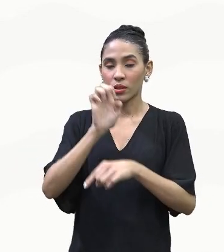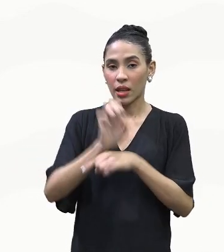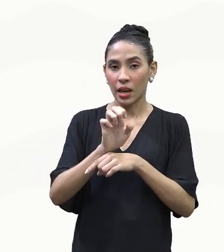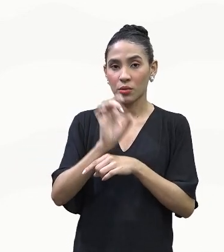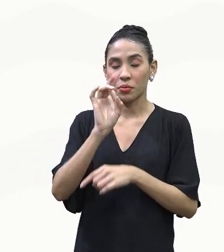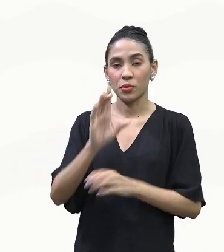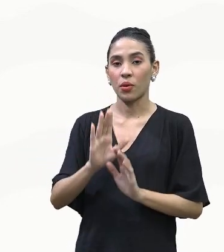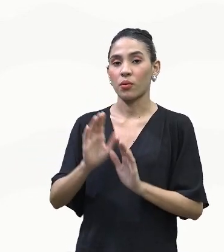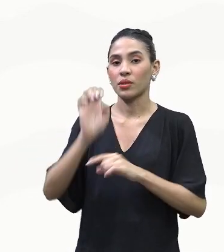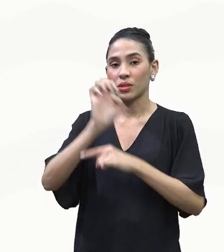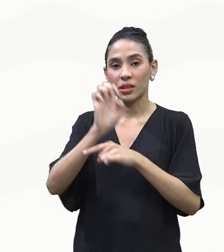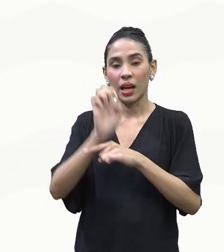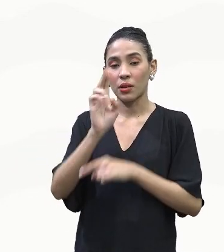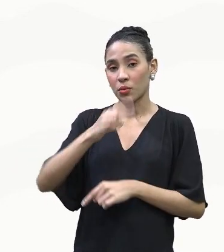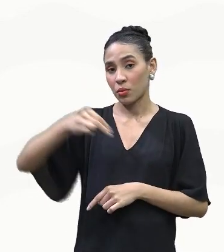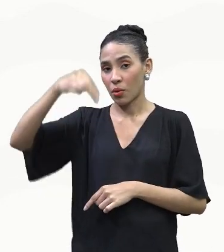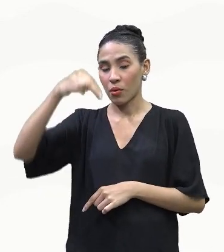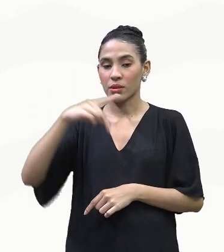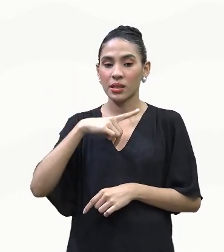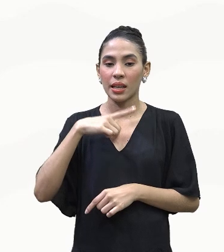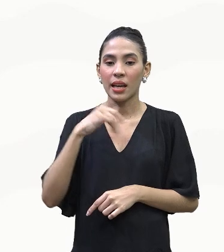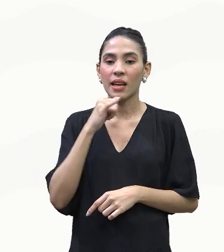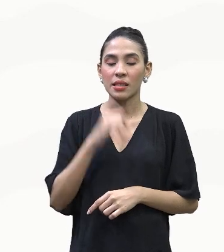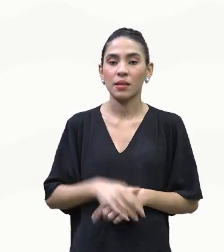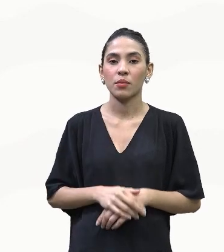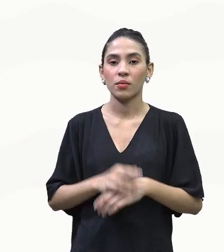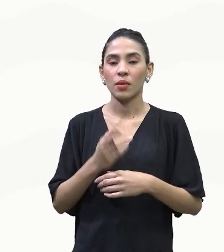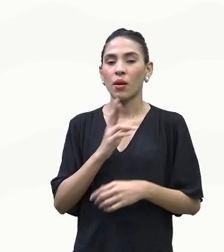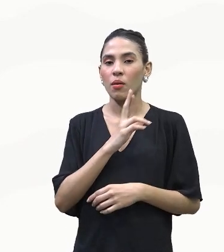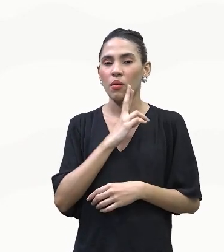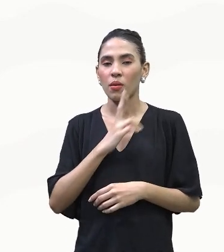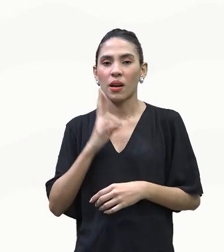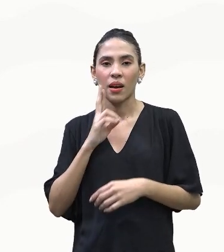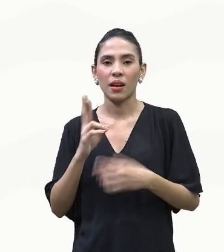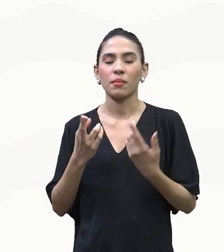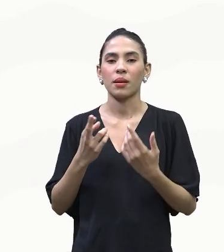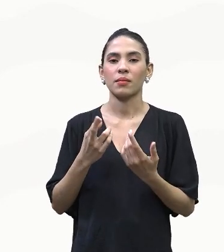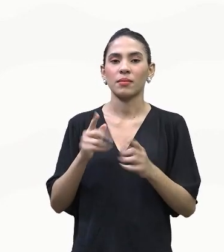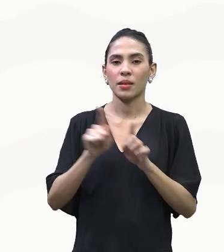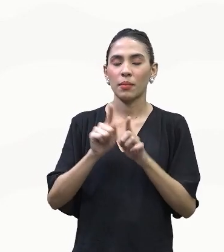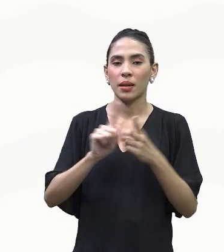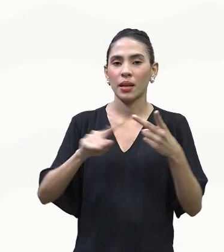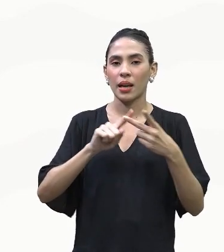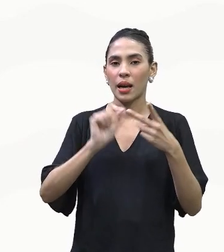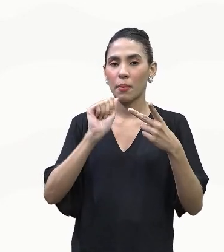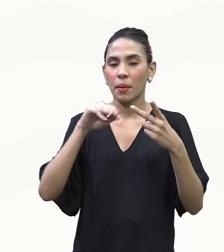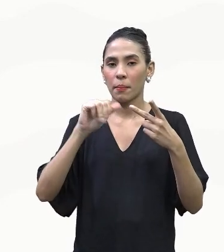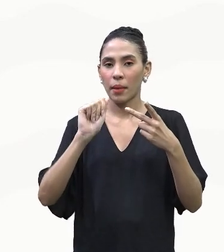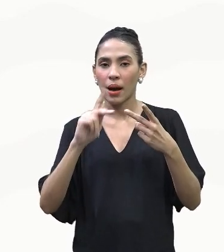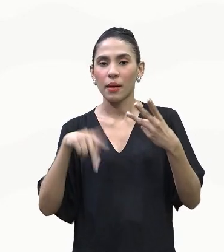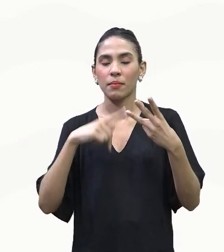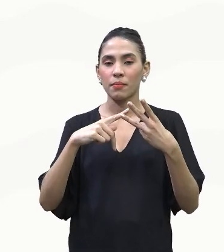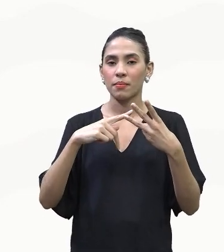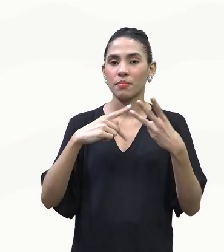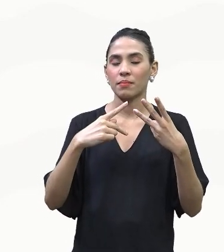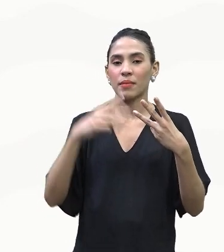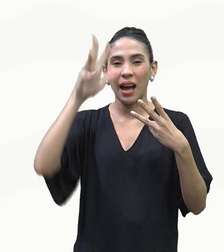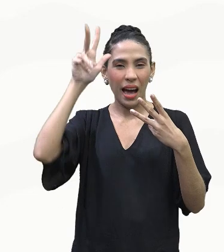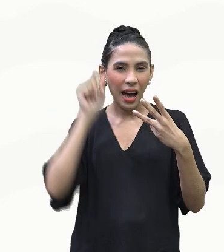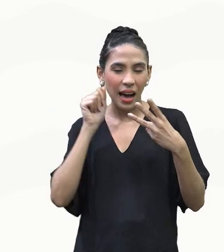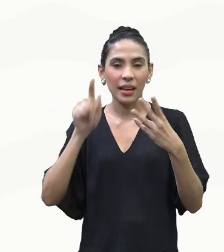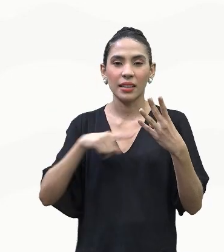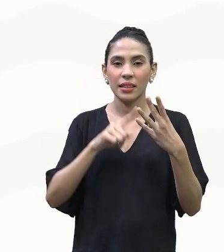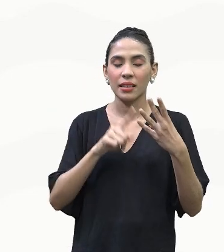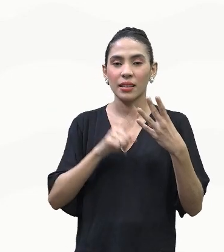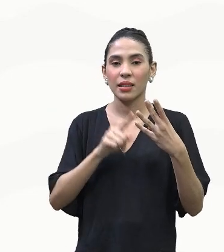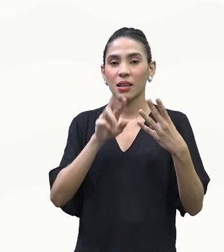estados da região norte. Aonde eu tenho Roraima, Amapá, Amazonas, Pará, Acre, Rondônia